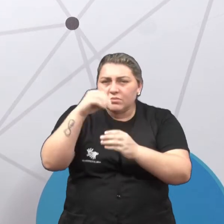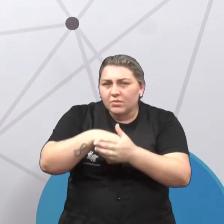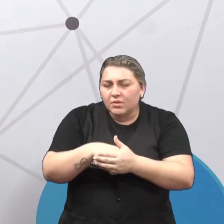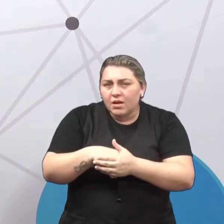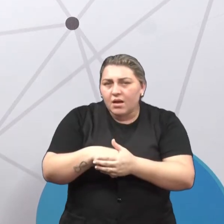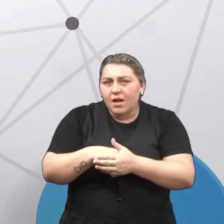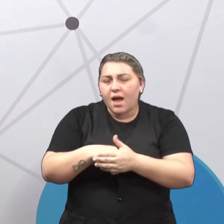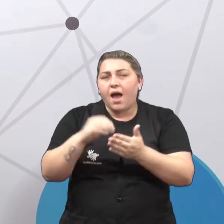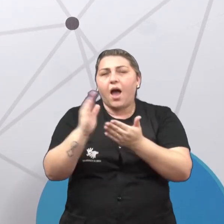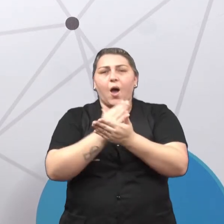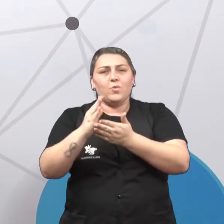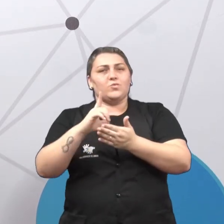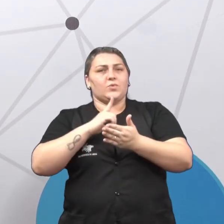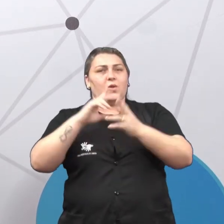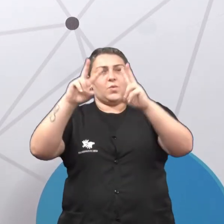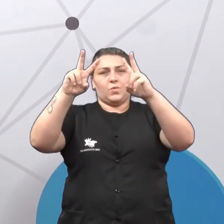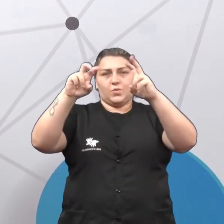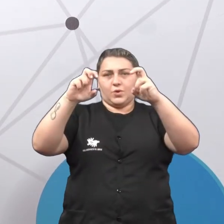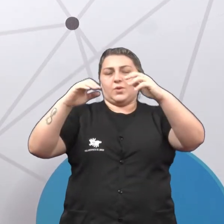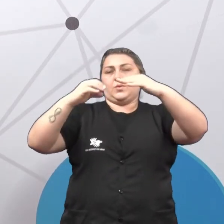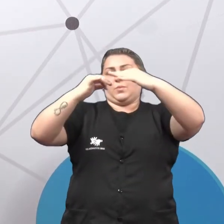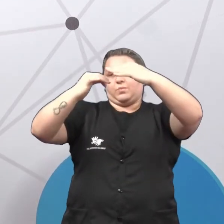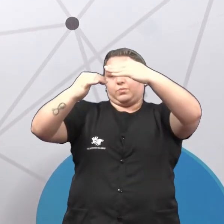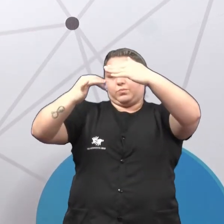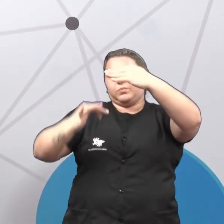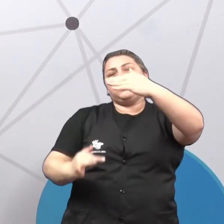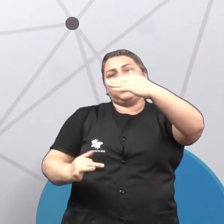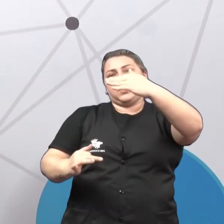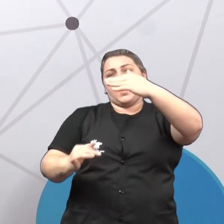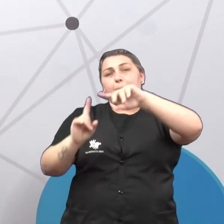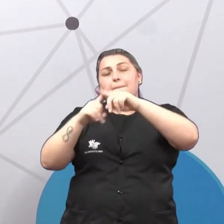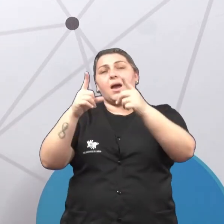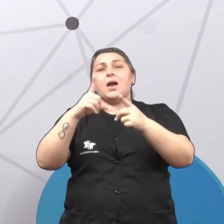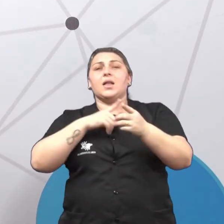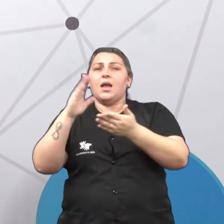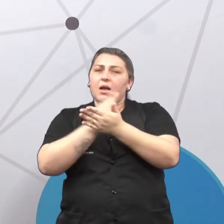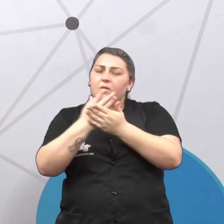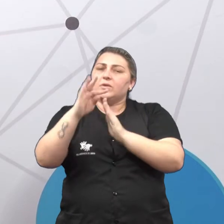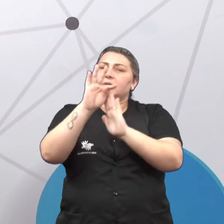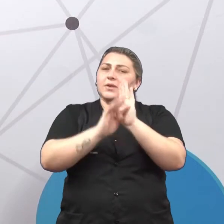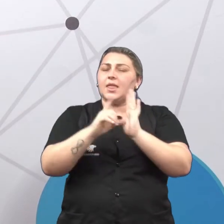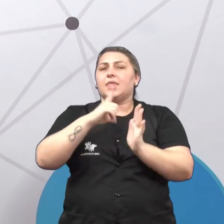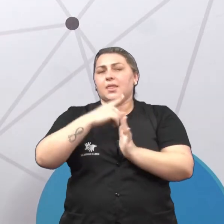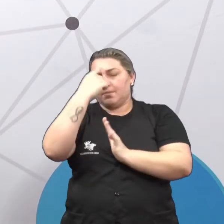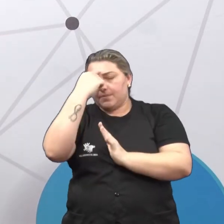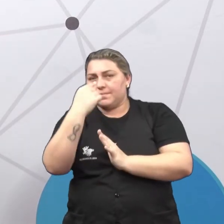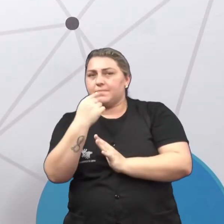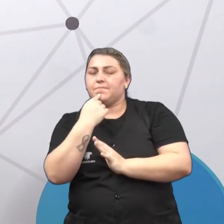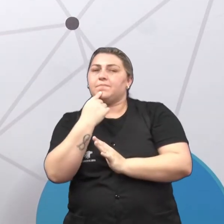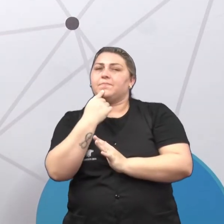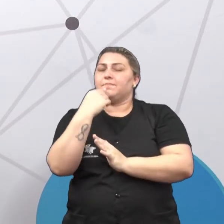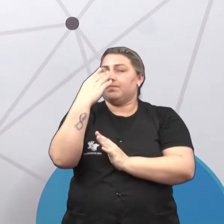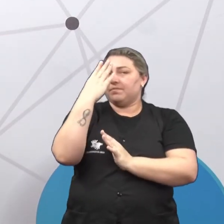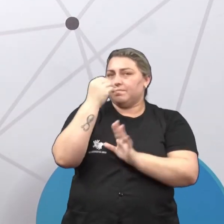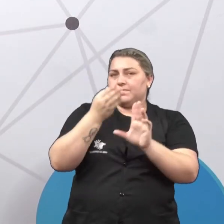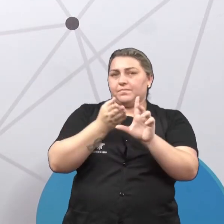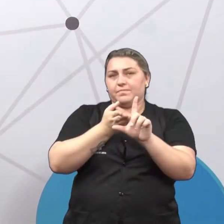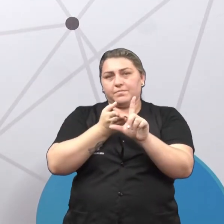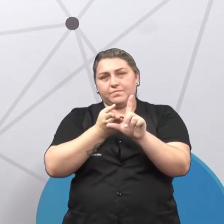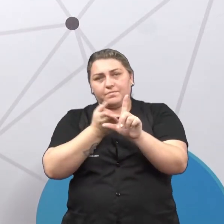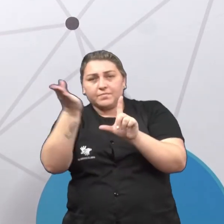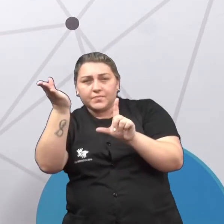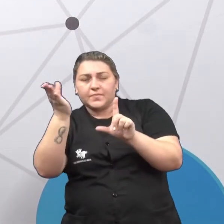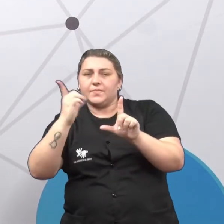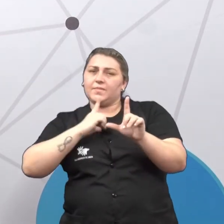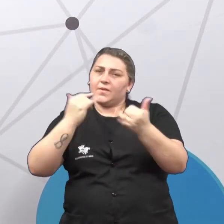né? Alguns textos só possuem o título e aí o corpo dele, certo? Mas algum texto vai apresentar figuras, vão apresentar gráficos, vão